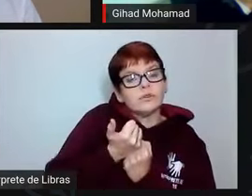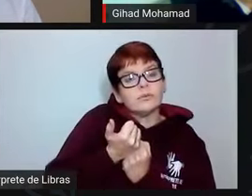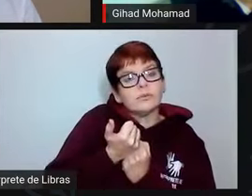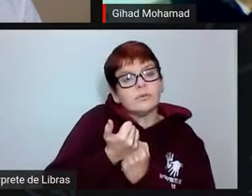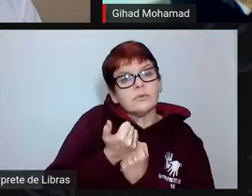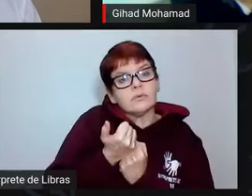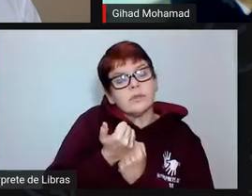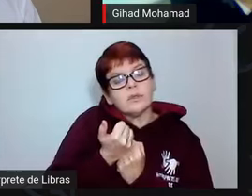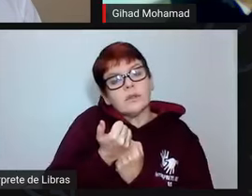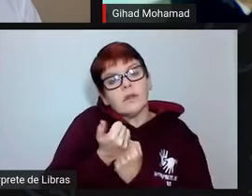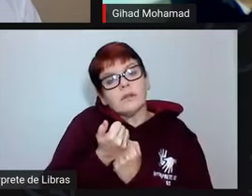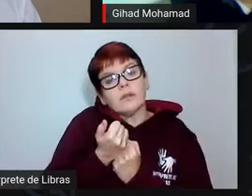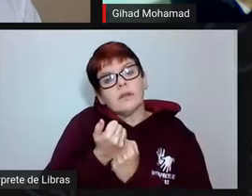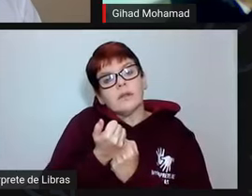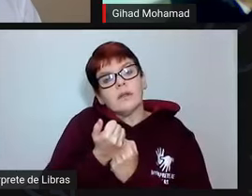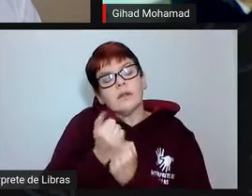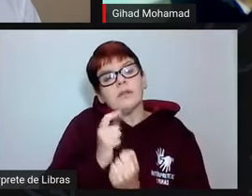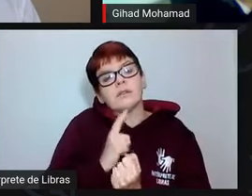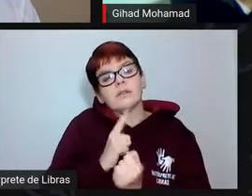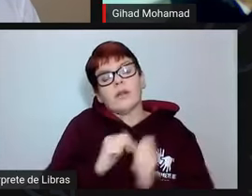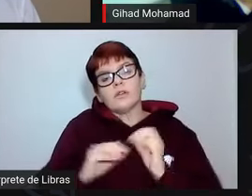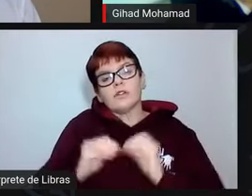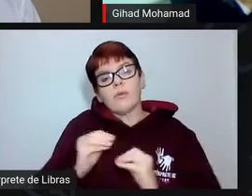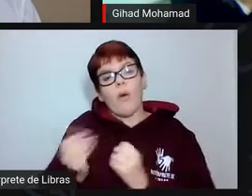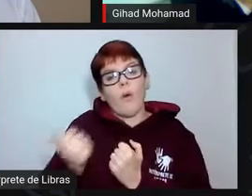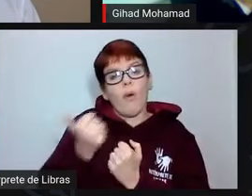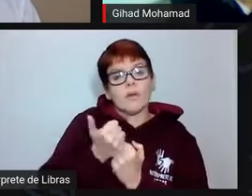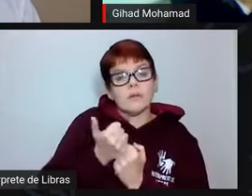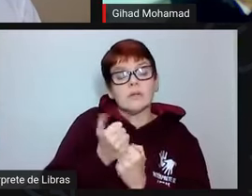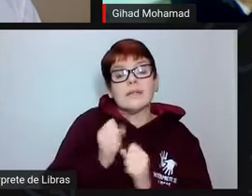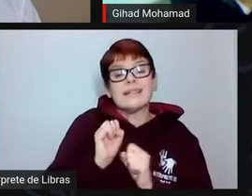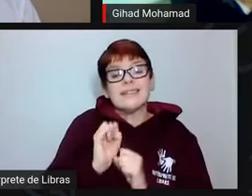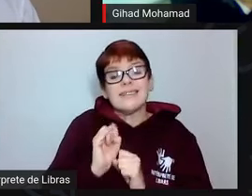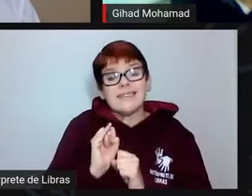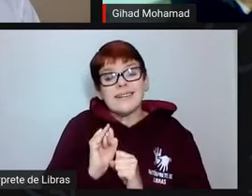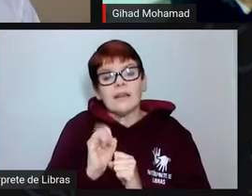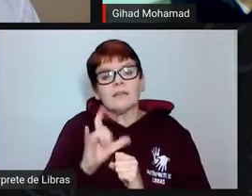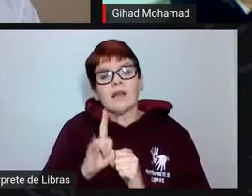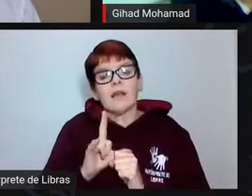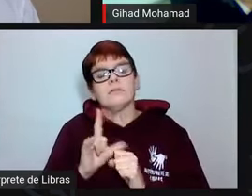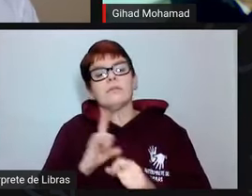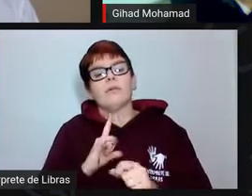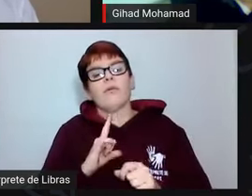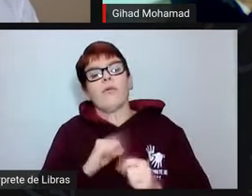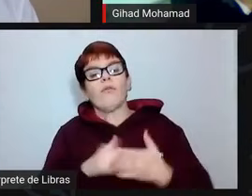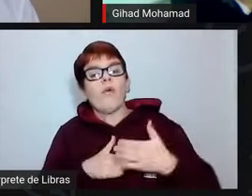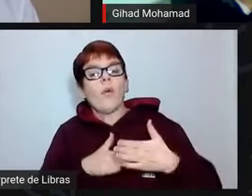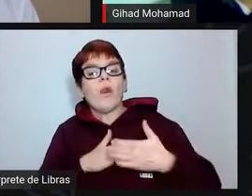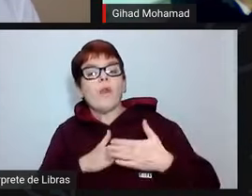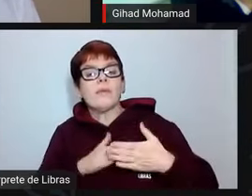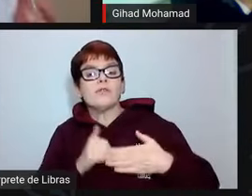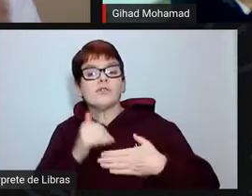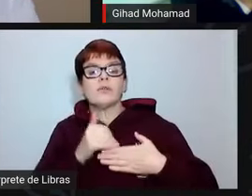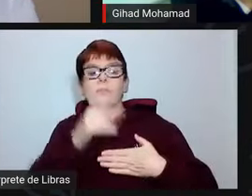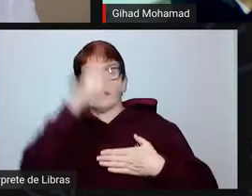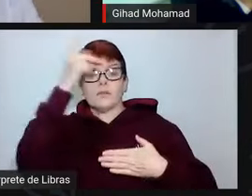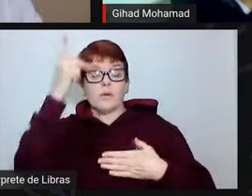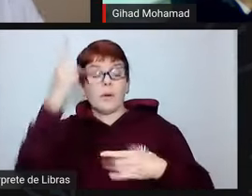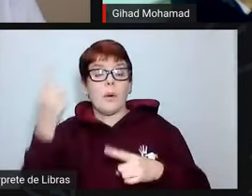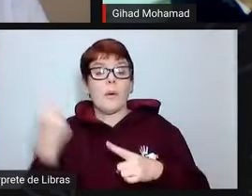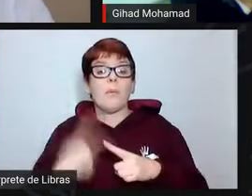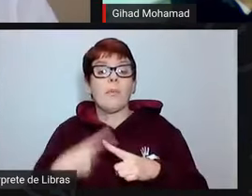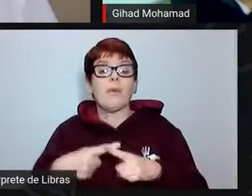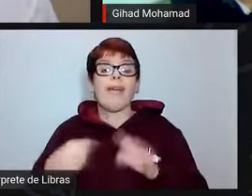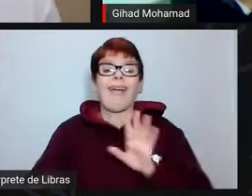considerando que haveria suplementação caso ultrapassássemos eventualmente o limite de pessoal. porque é lei,